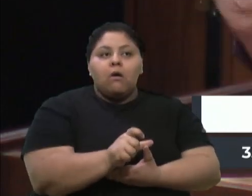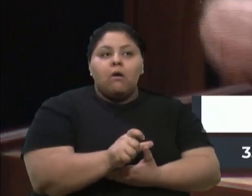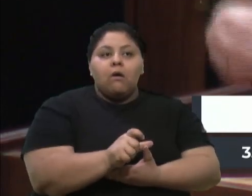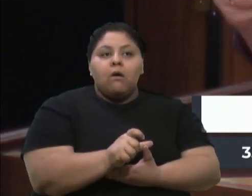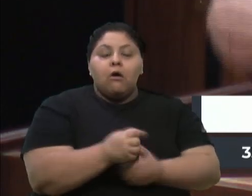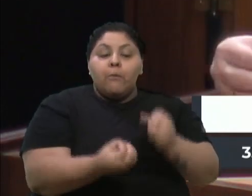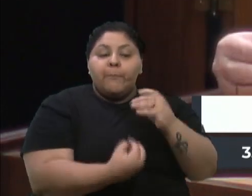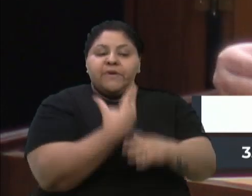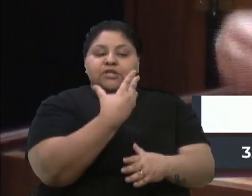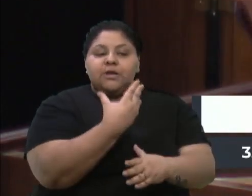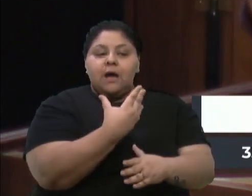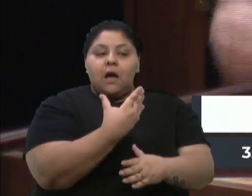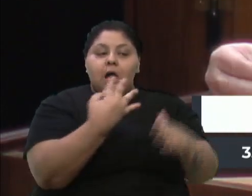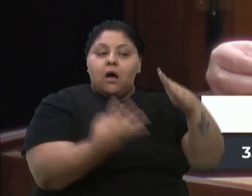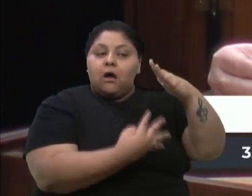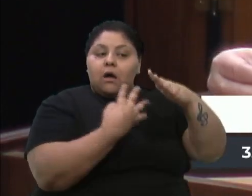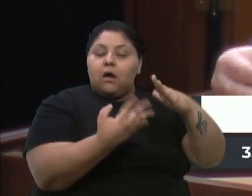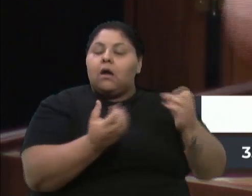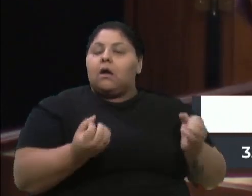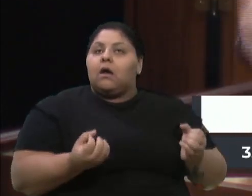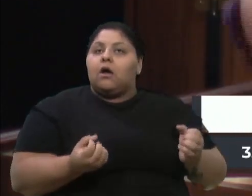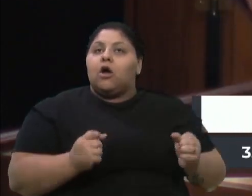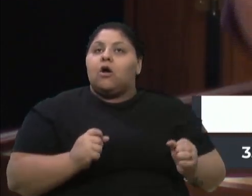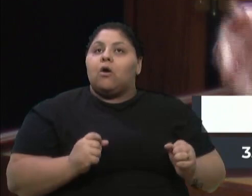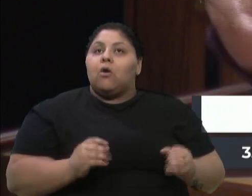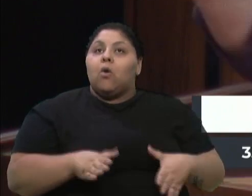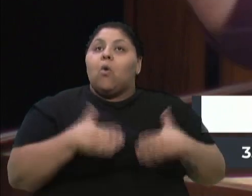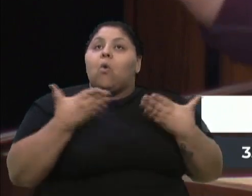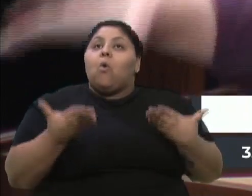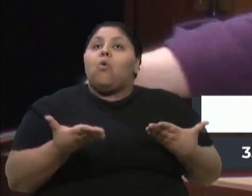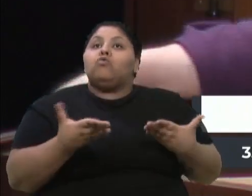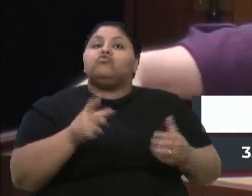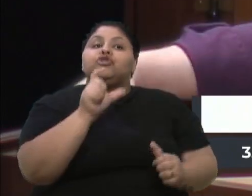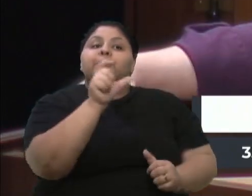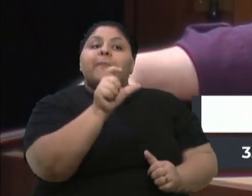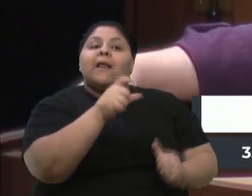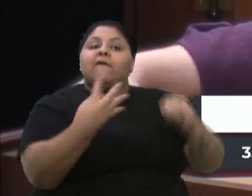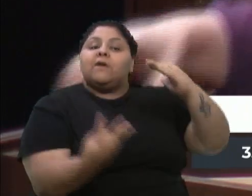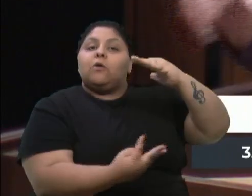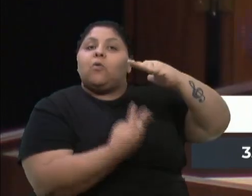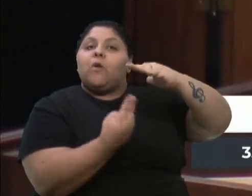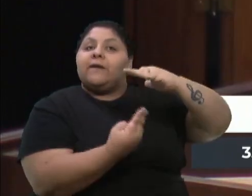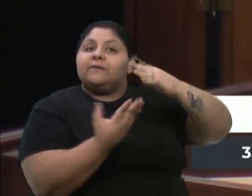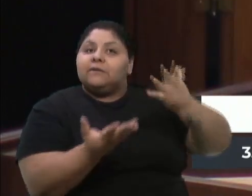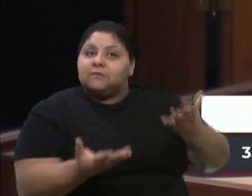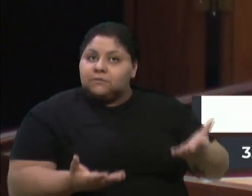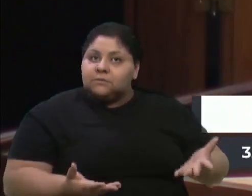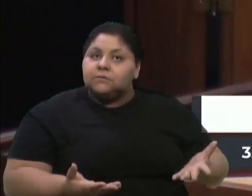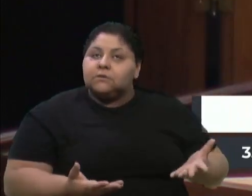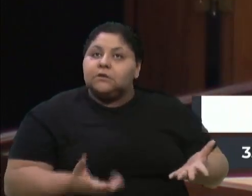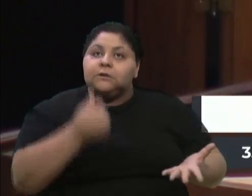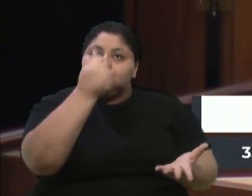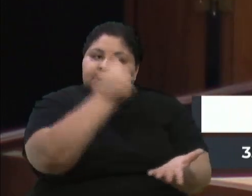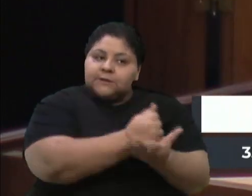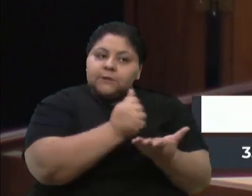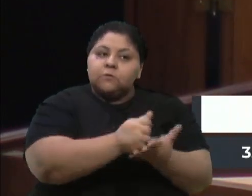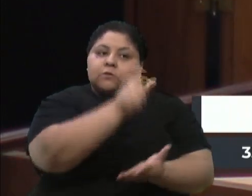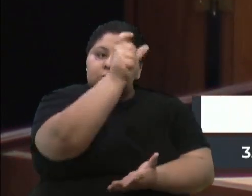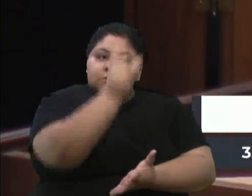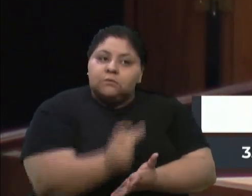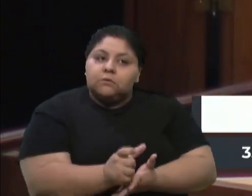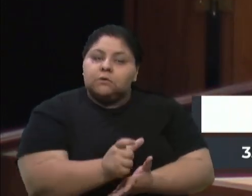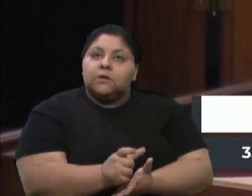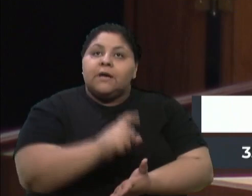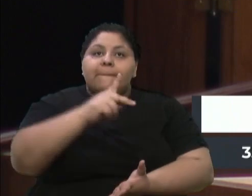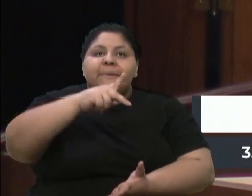Aonde que está essa palavra quarteirização? Aonde que está sendo quarteirizado? Se está sendo contratado uma pessoa que é